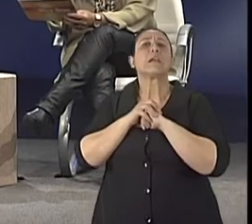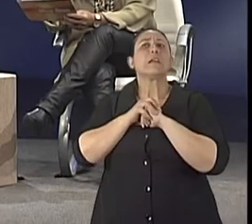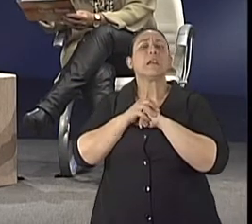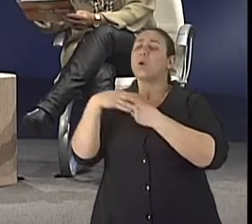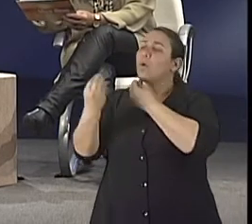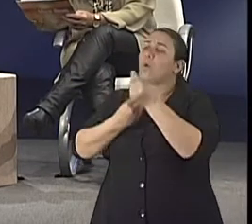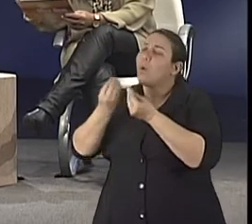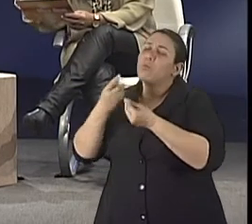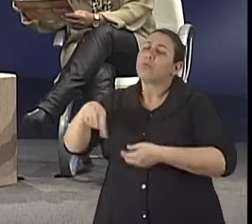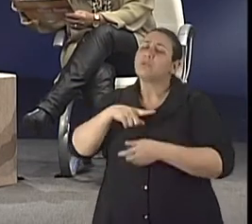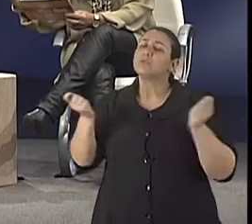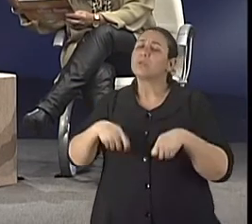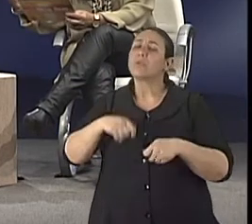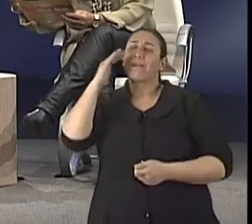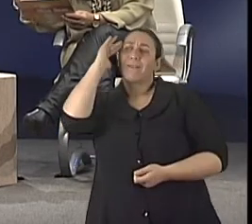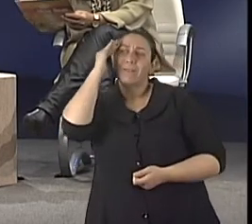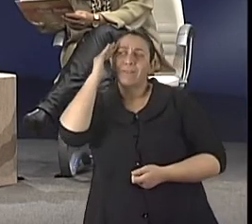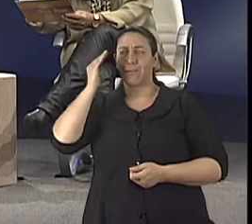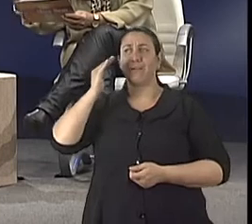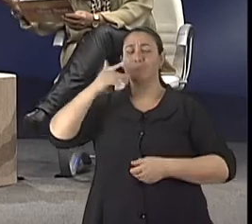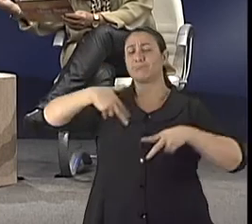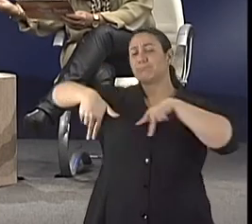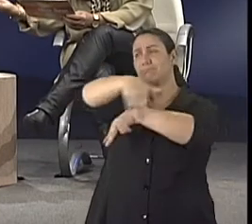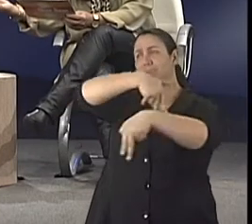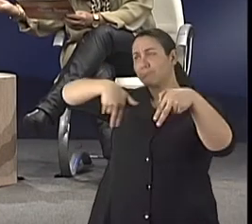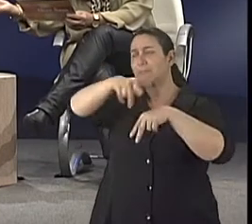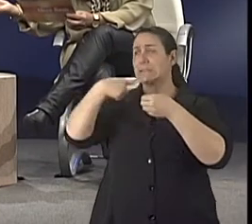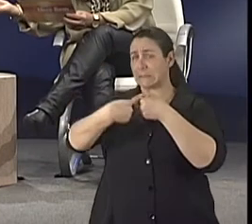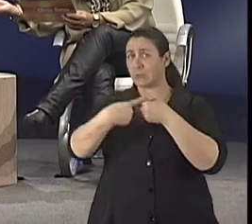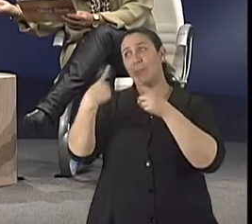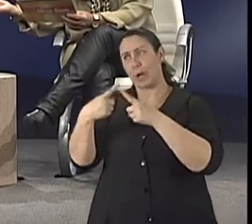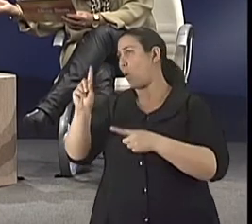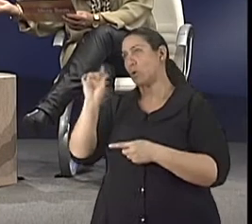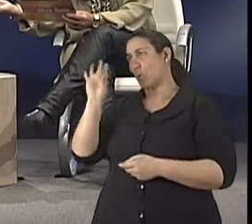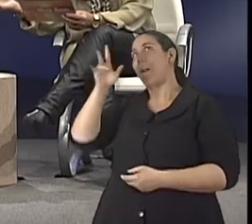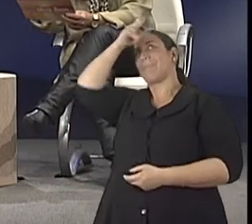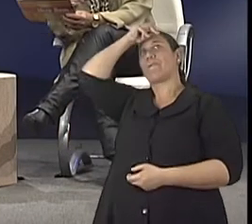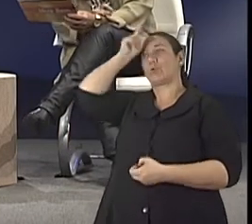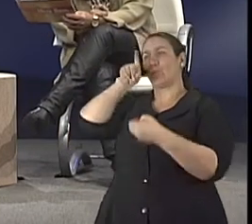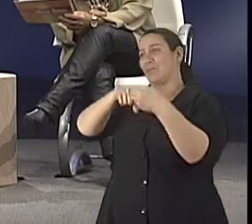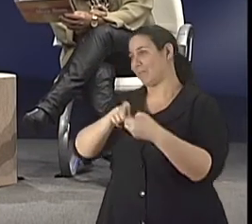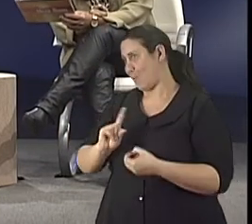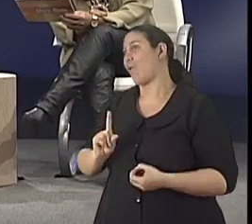que nós podemos entender essa mobilidade urbana? A gente sabe que não é só um órgão da Prefeitura que está ligado a ela. Exatamente, Zabão.